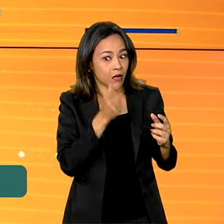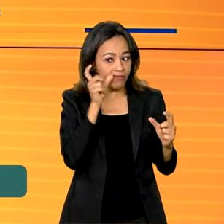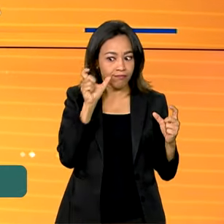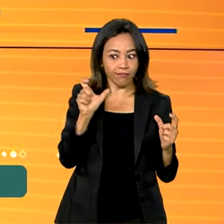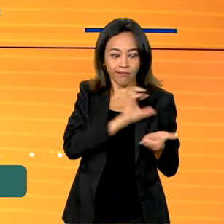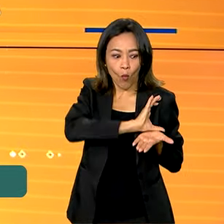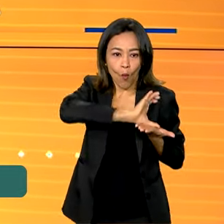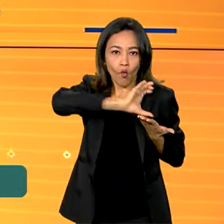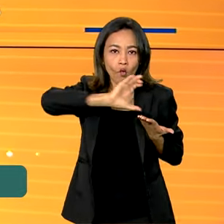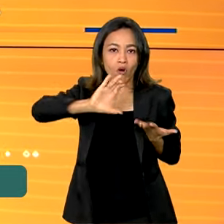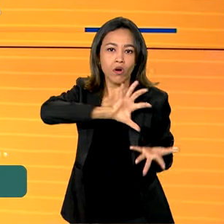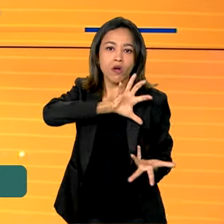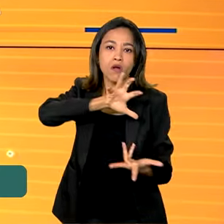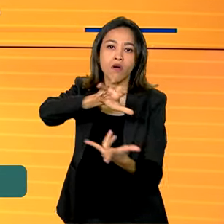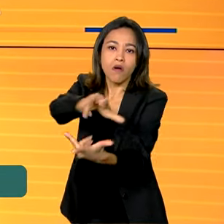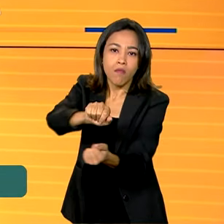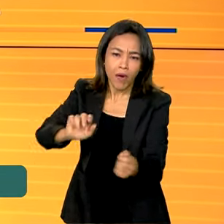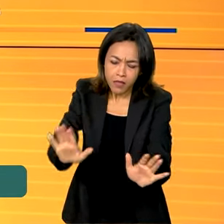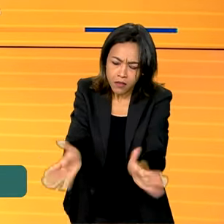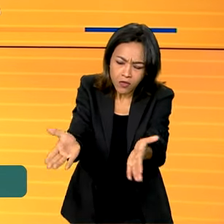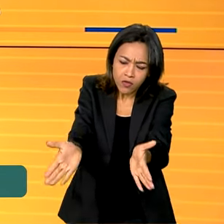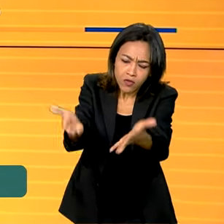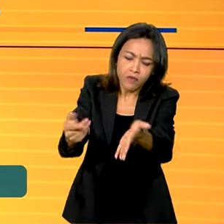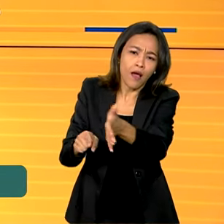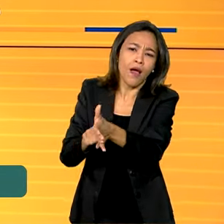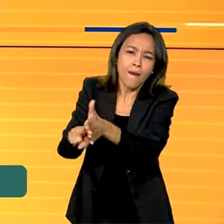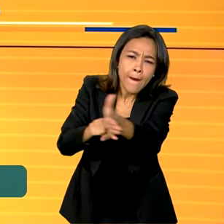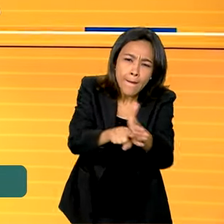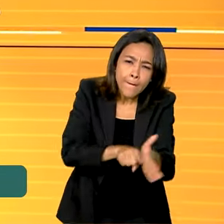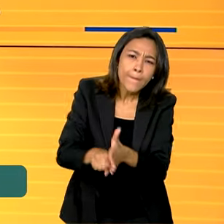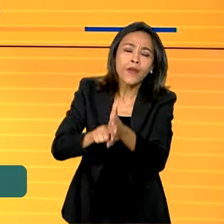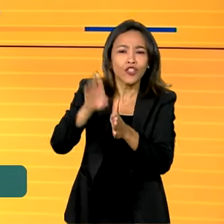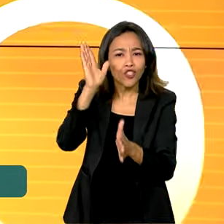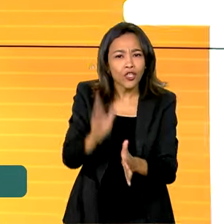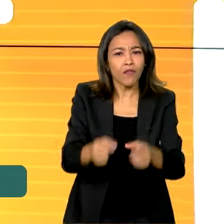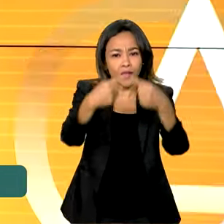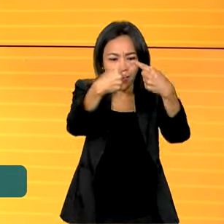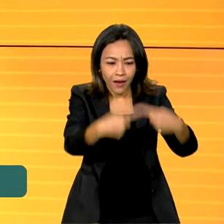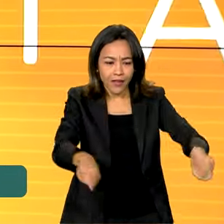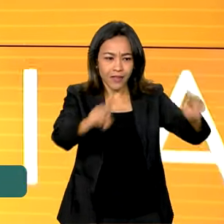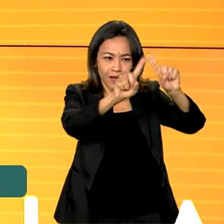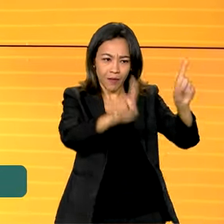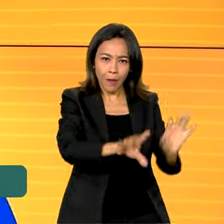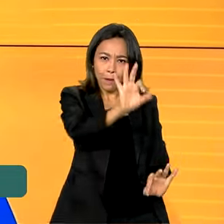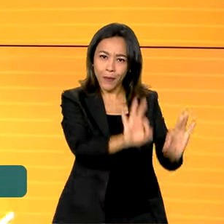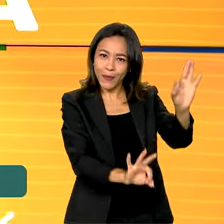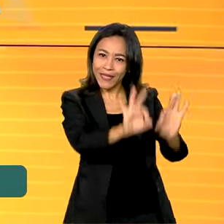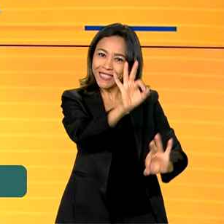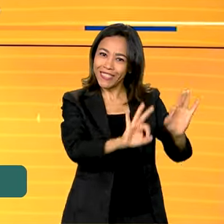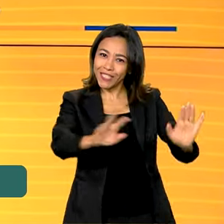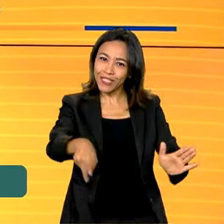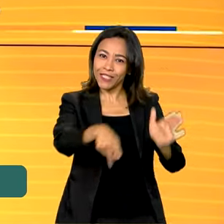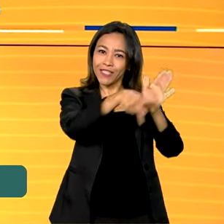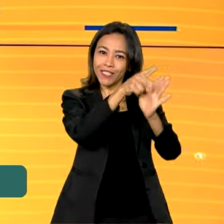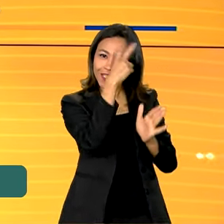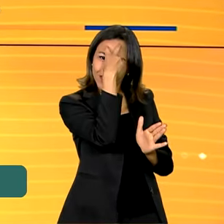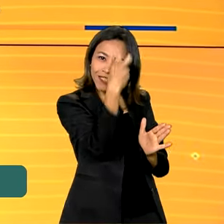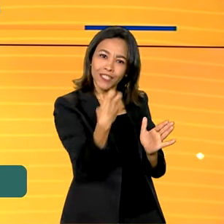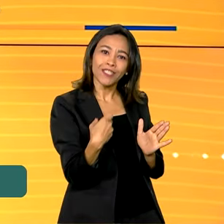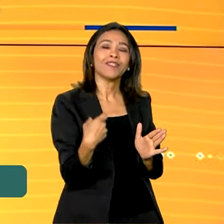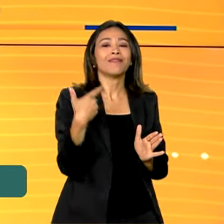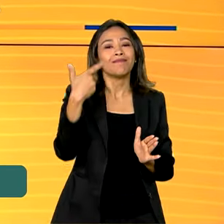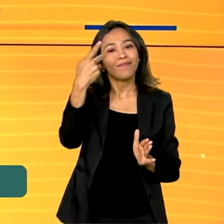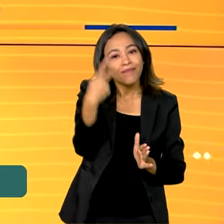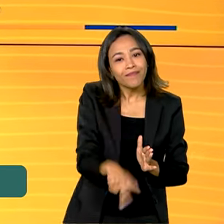justamente para incentivar a criação científica na área que foi lançada a Política de Propriedade Intelectual da Agência